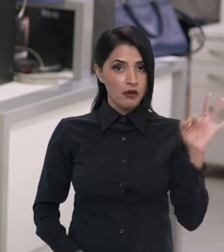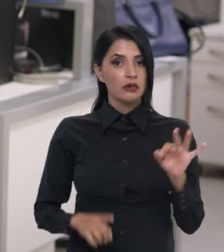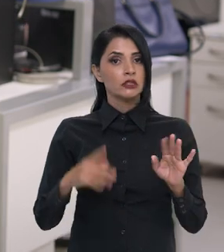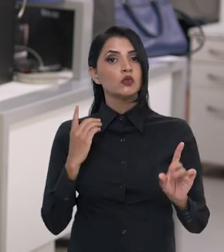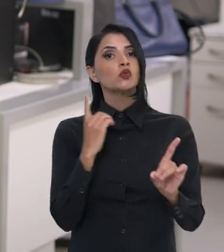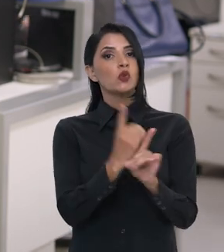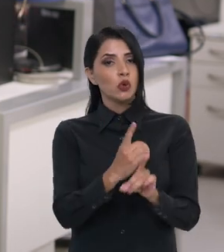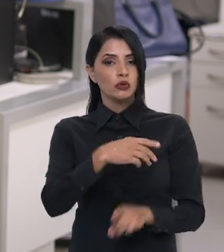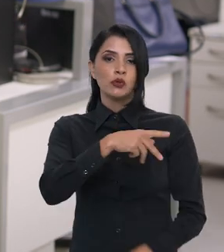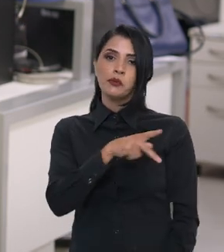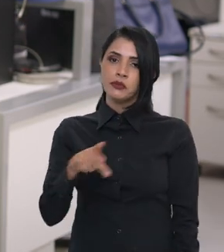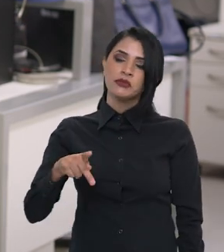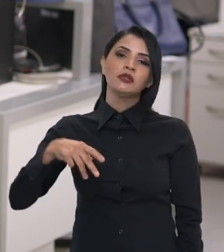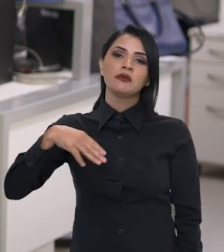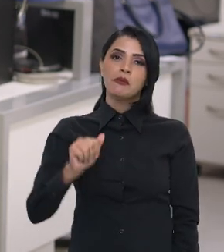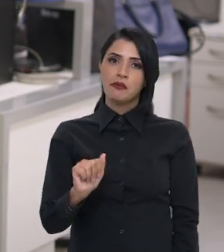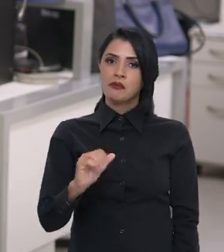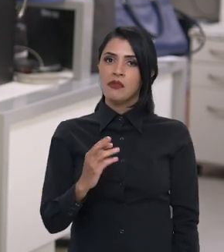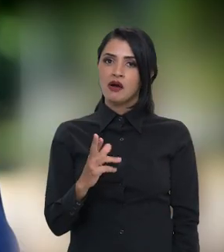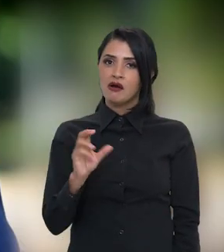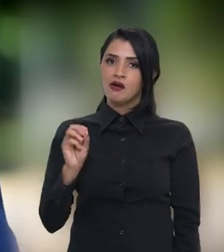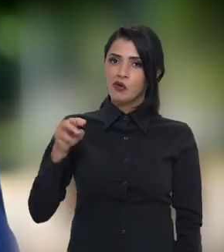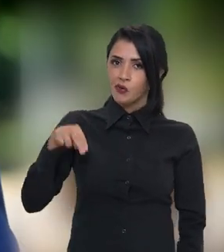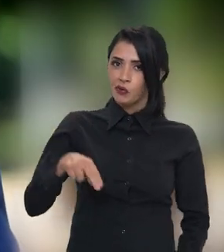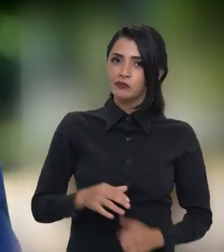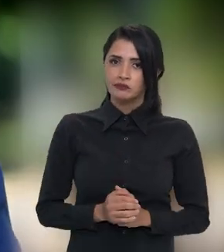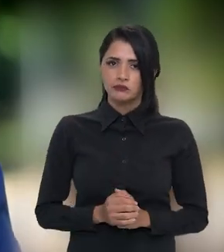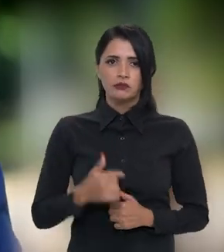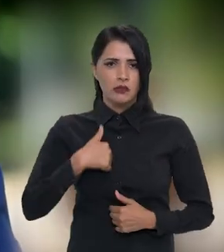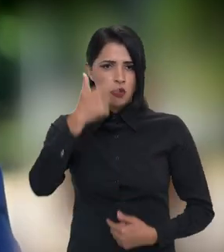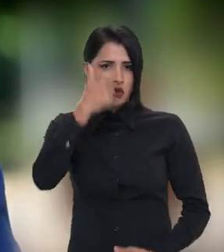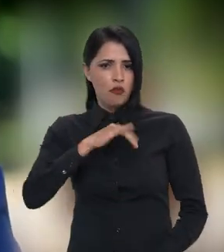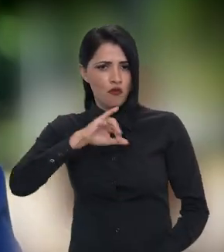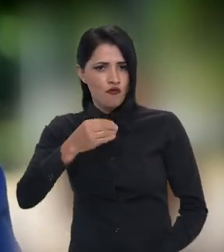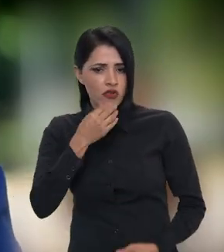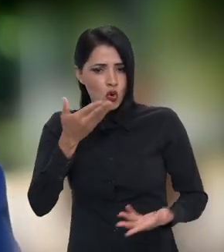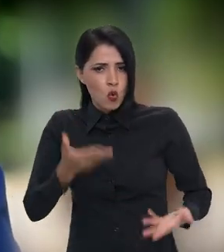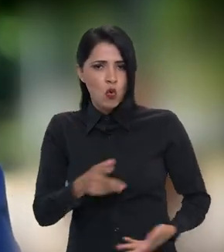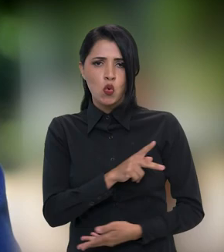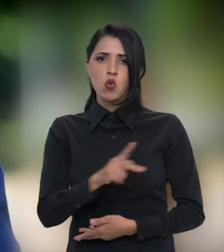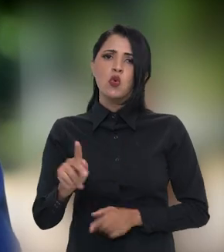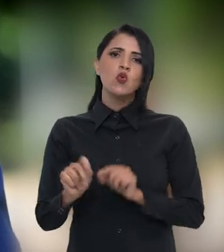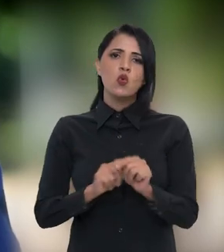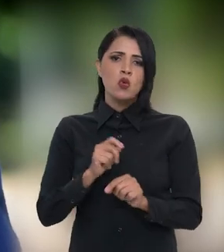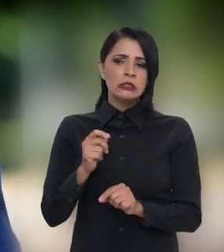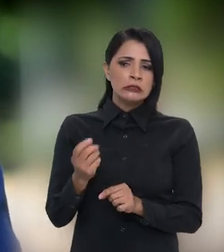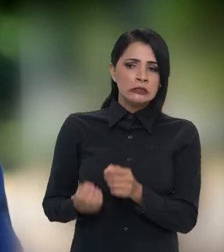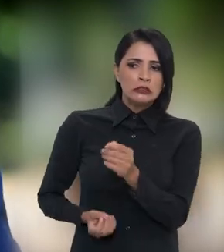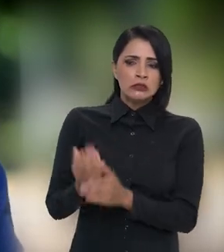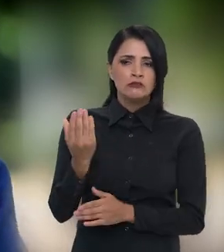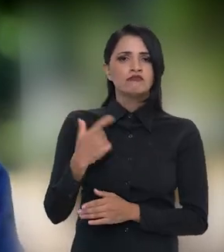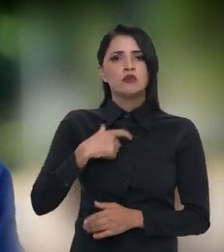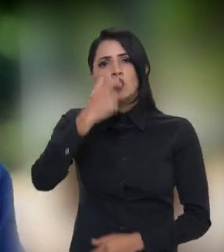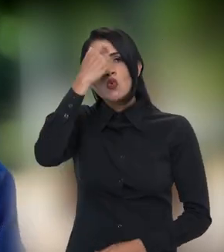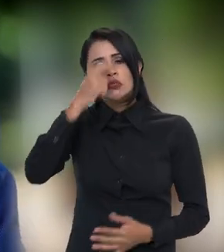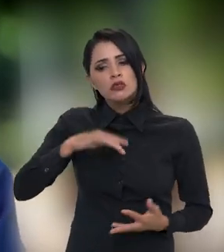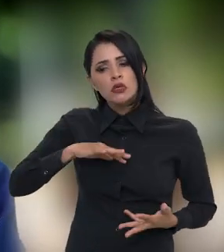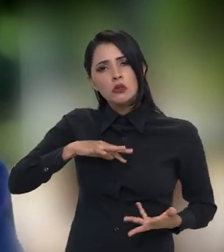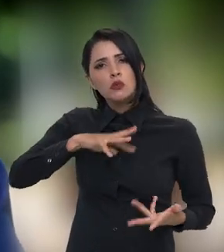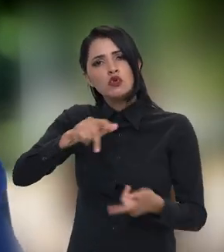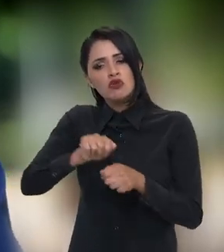França, com o presidente Emmanuel Macron. Eu quero aproveitar o meu mandato de presidente da República para tentar criar uma